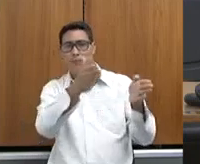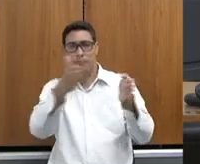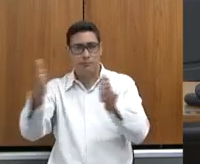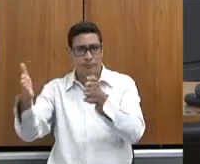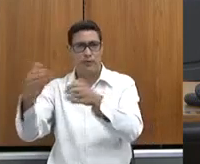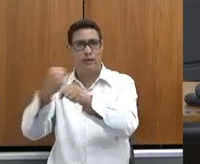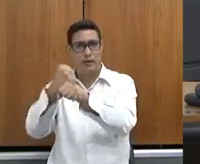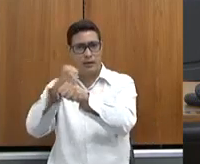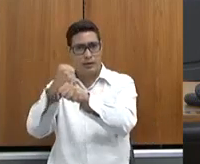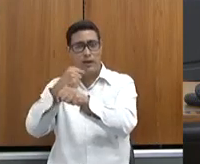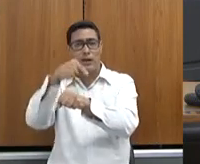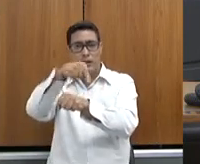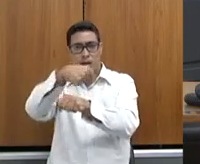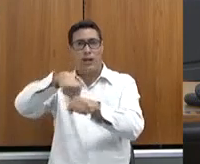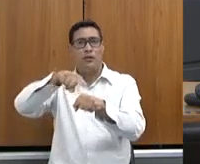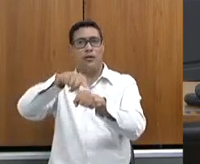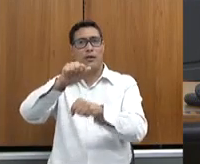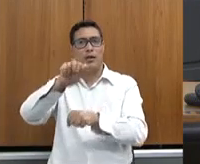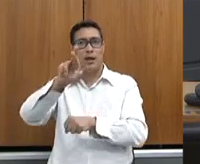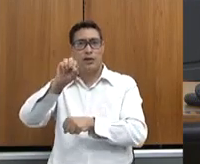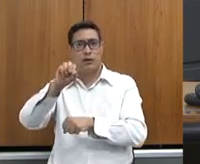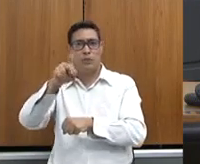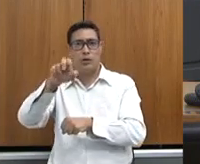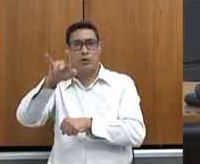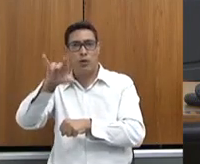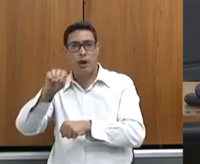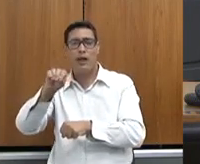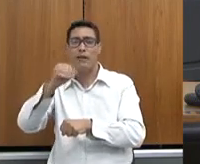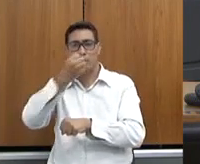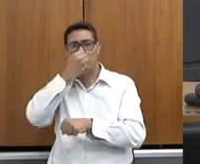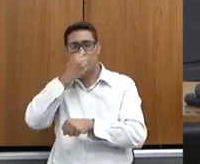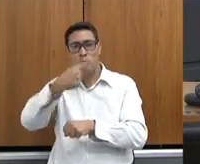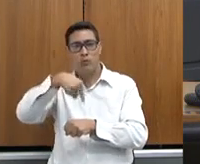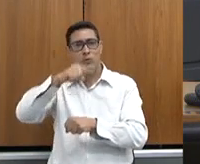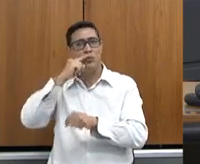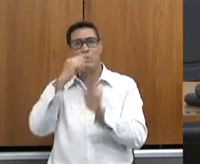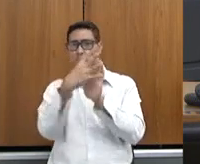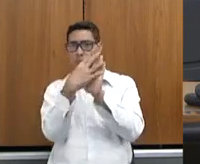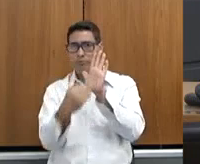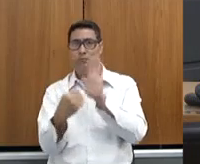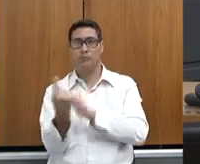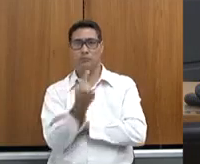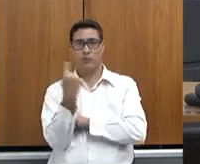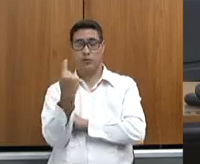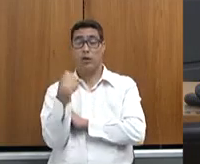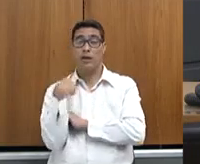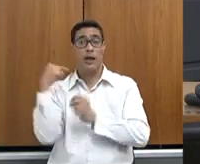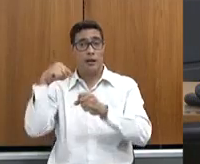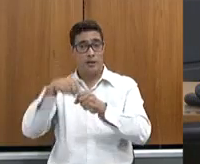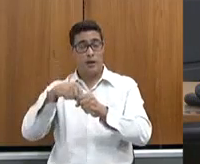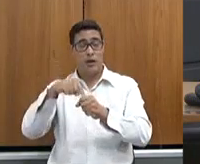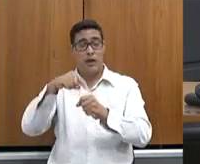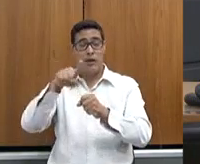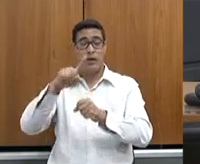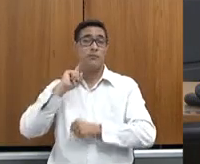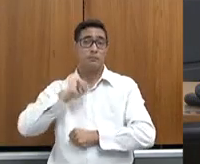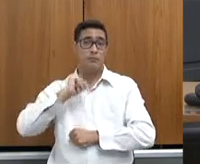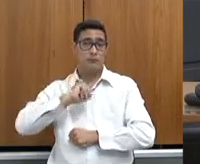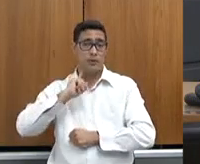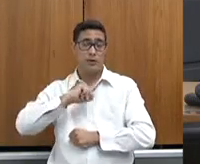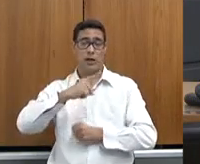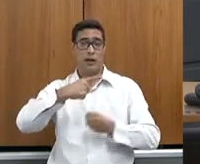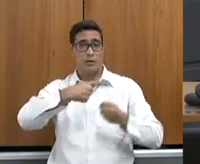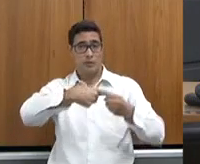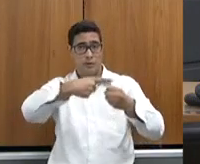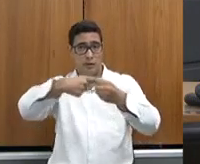e que a gente leve, aqui dentro da Casa do Povo de Minas Gerais, essa mensagem especialmente para as cidades.